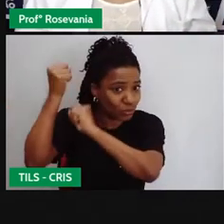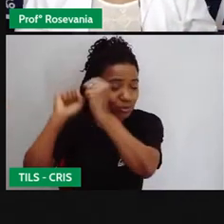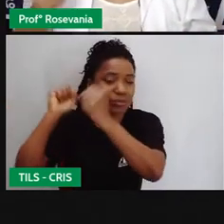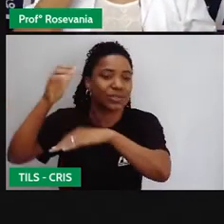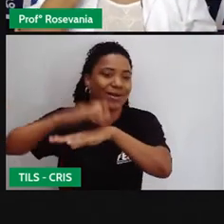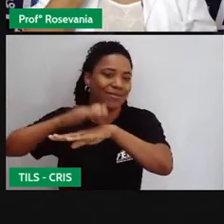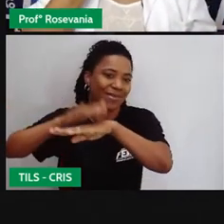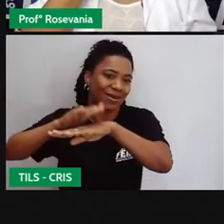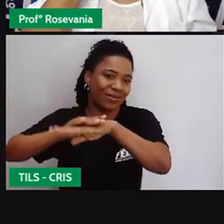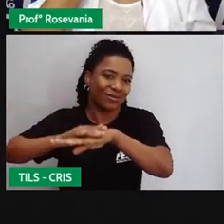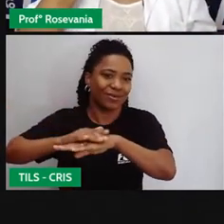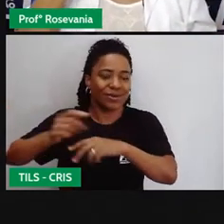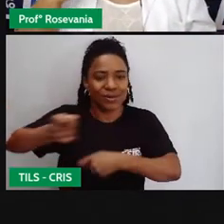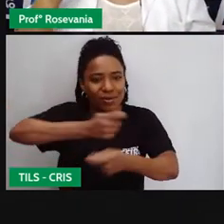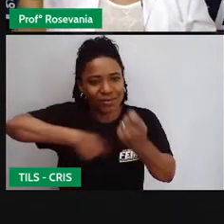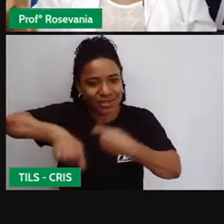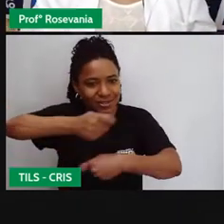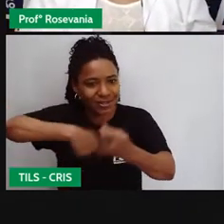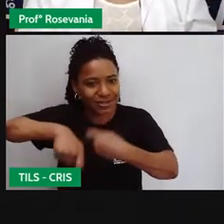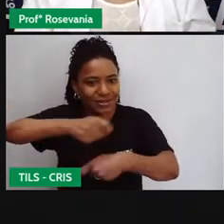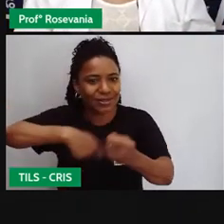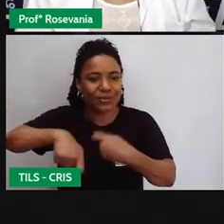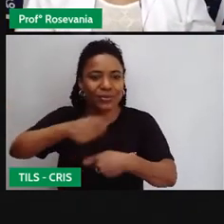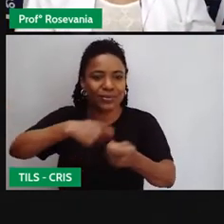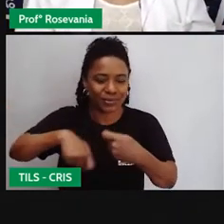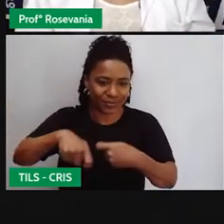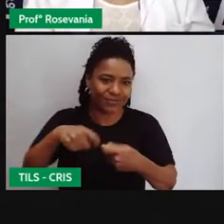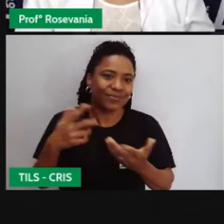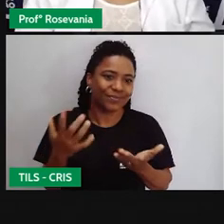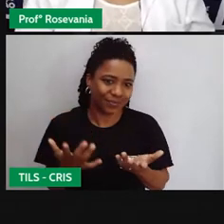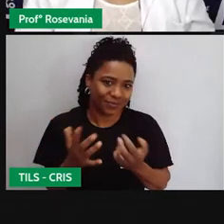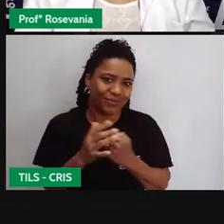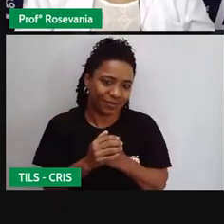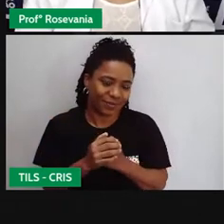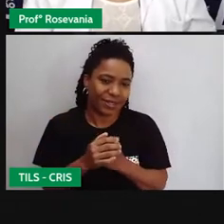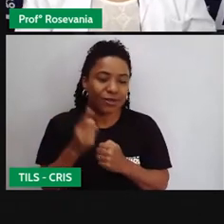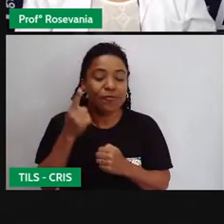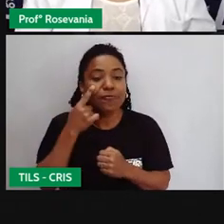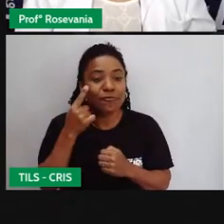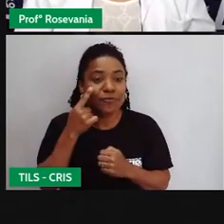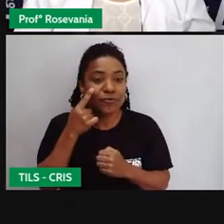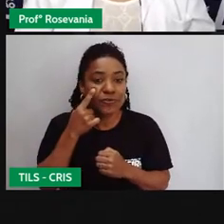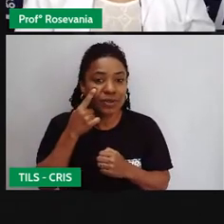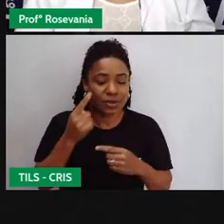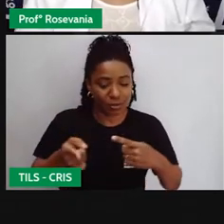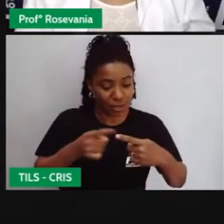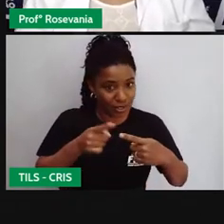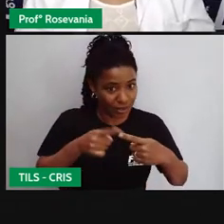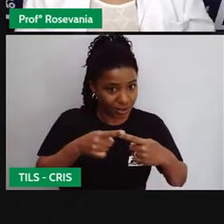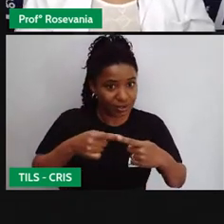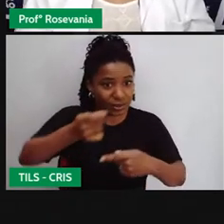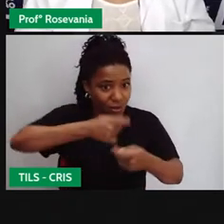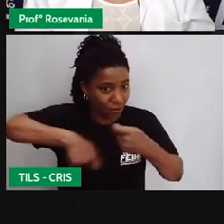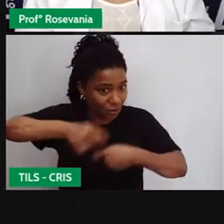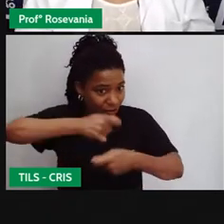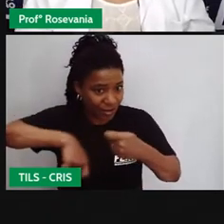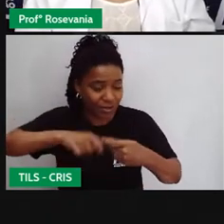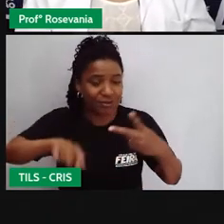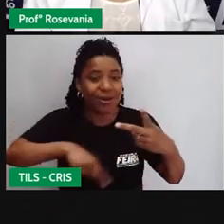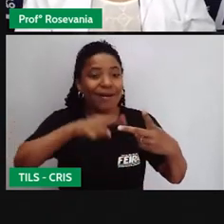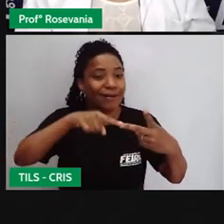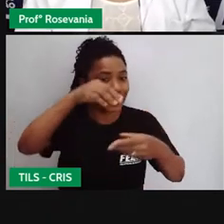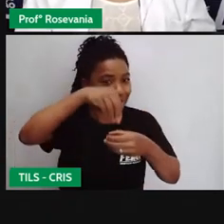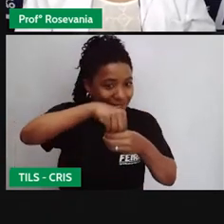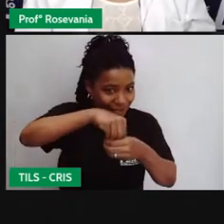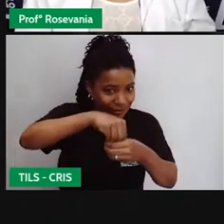comercialização, que na realidade a comercialização a gente percebe praticamente, né? Tanto no antes, quanto dentro da porteira